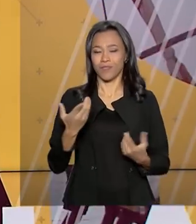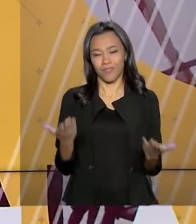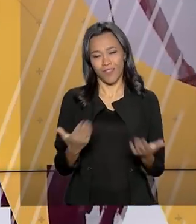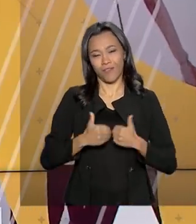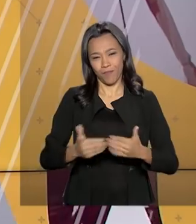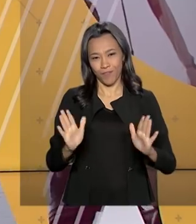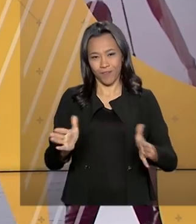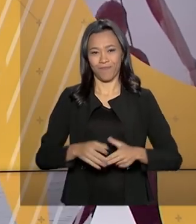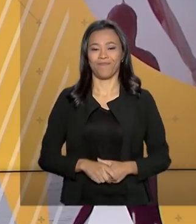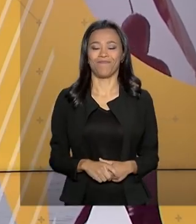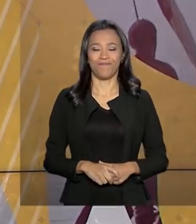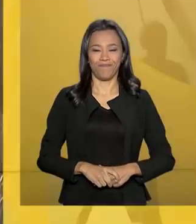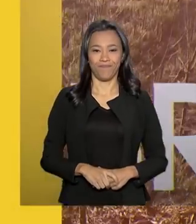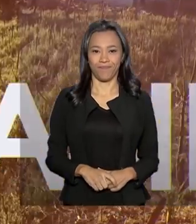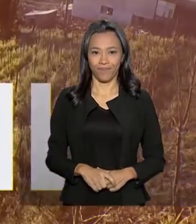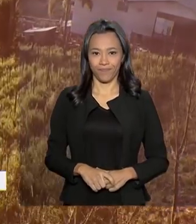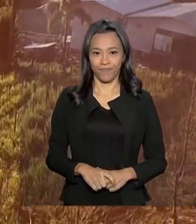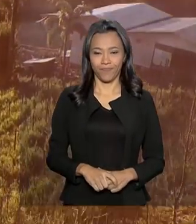em Dia já está no ar.